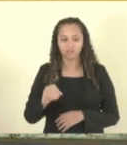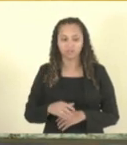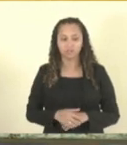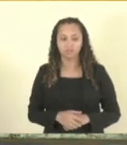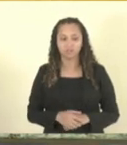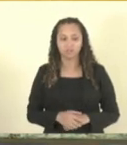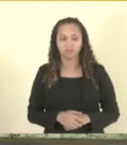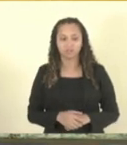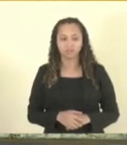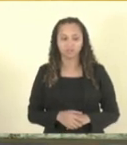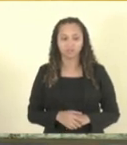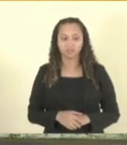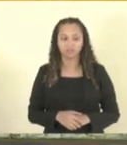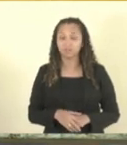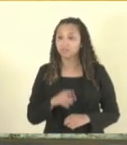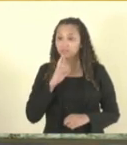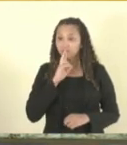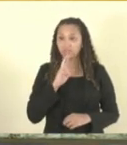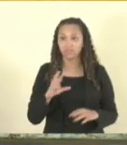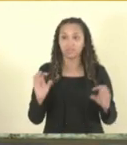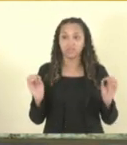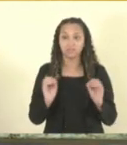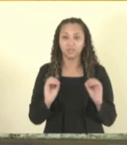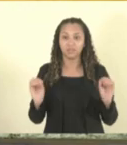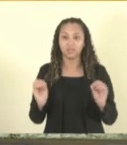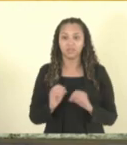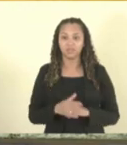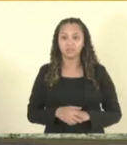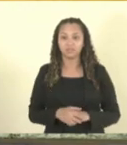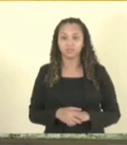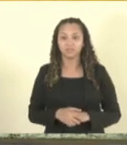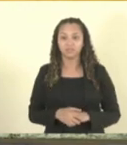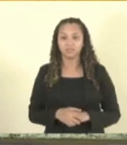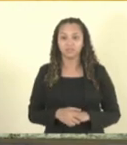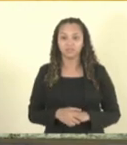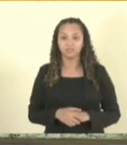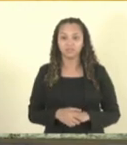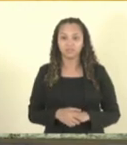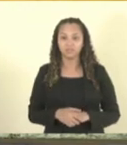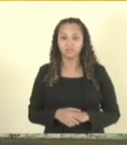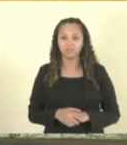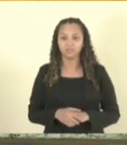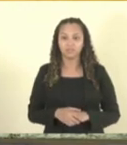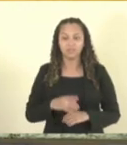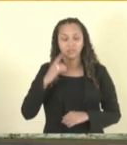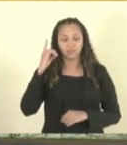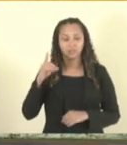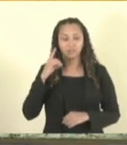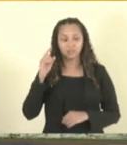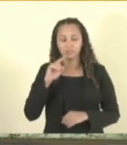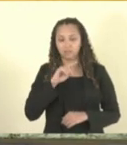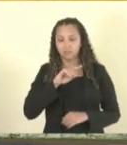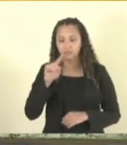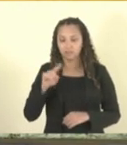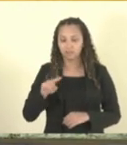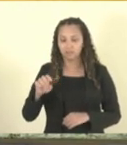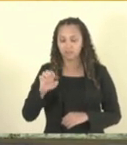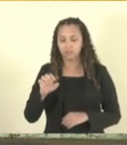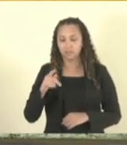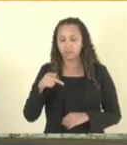Deputado Teodorico Ferraço não respondendo, com a palavra o deputado José Preto, ou Zé Preto.